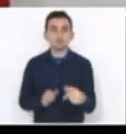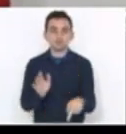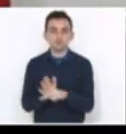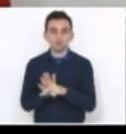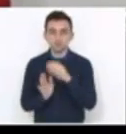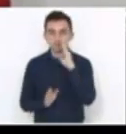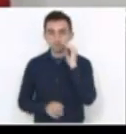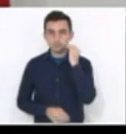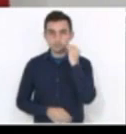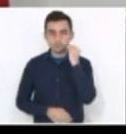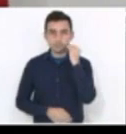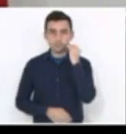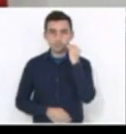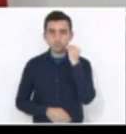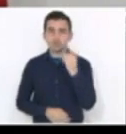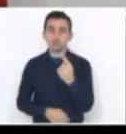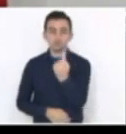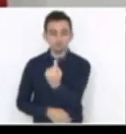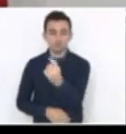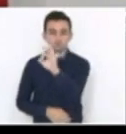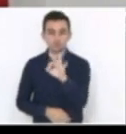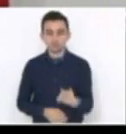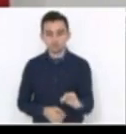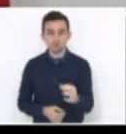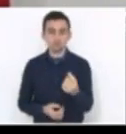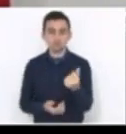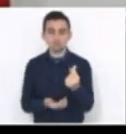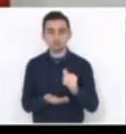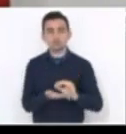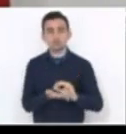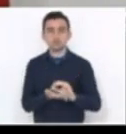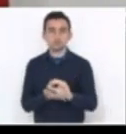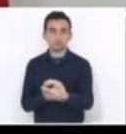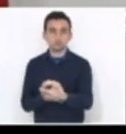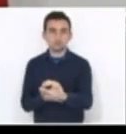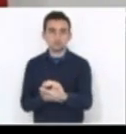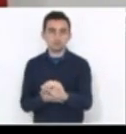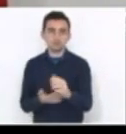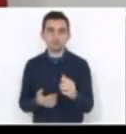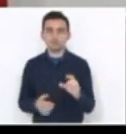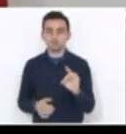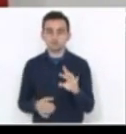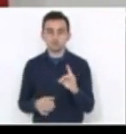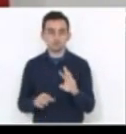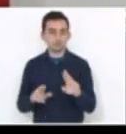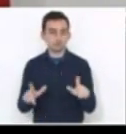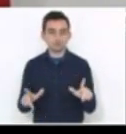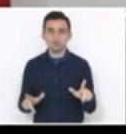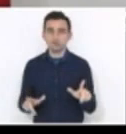trata de 1% da receita líquida disponível. É basicamente essa a diferença.